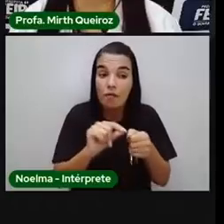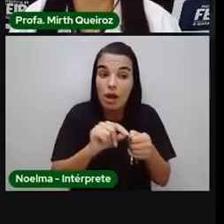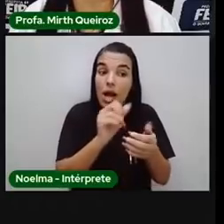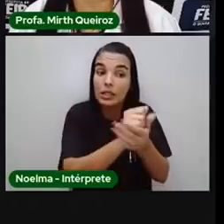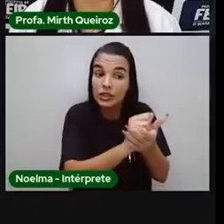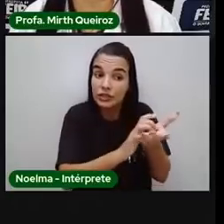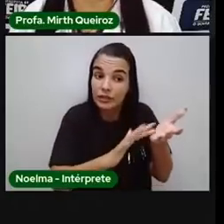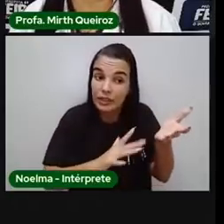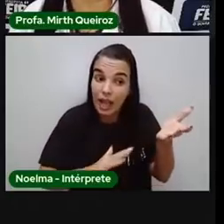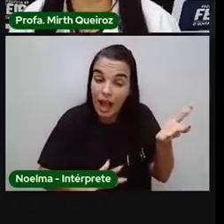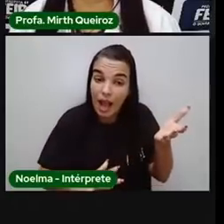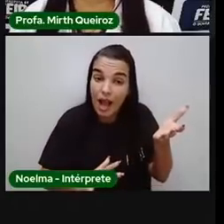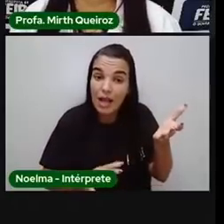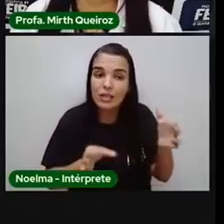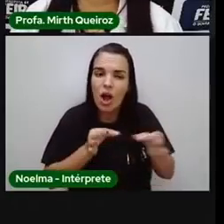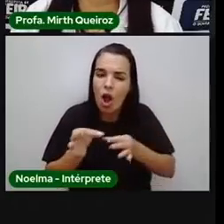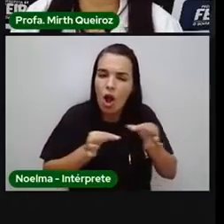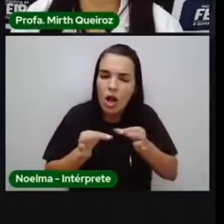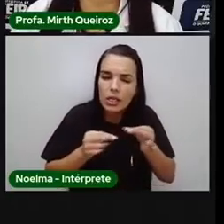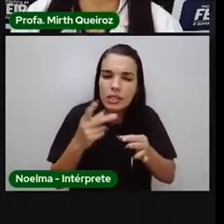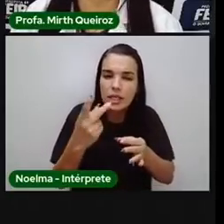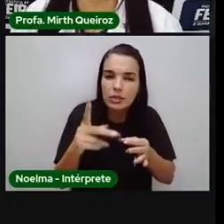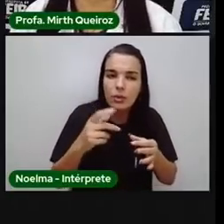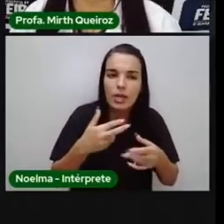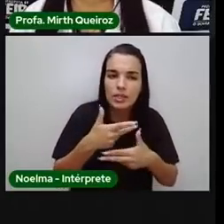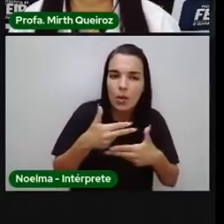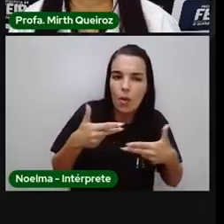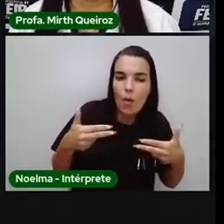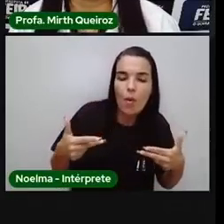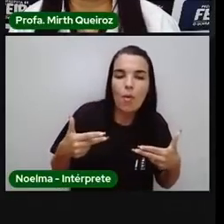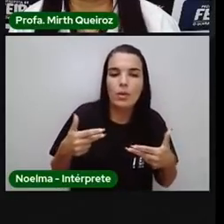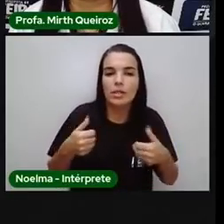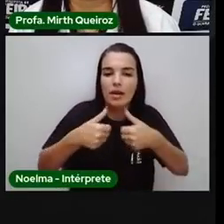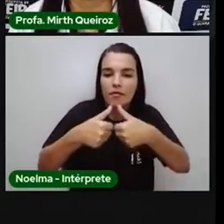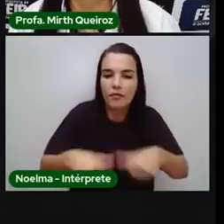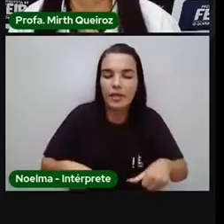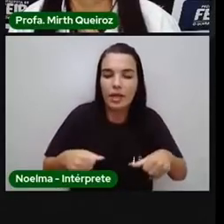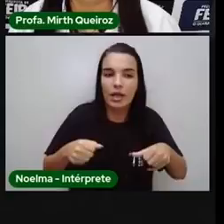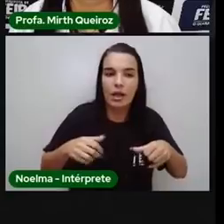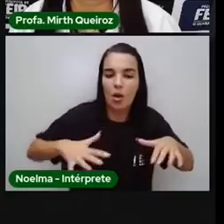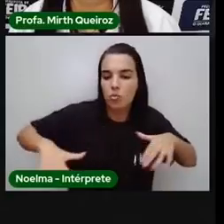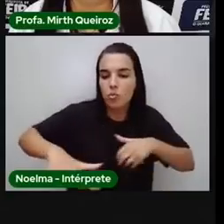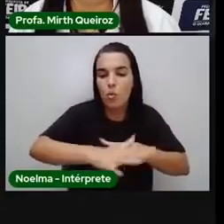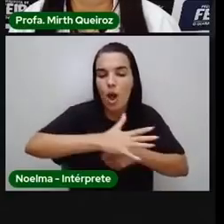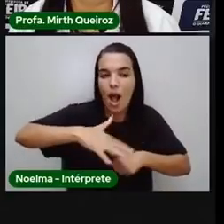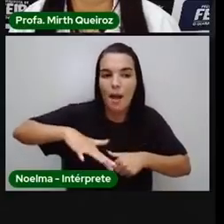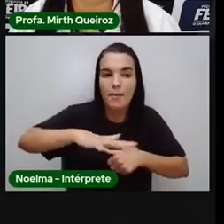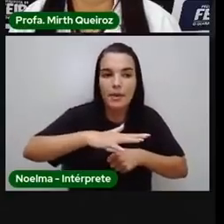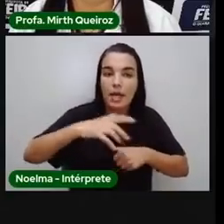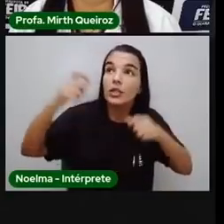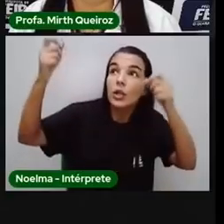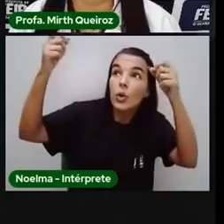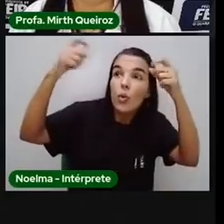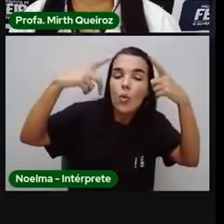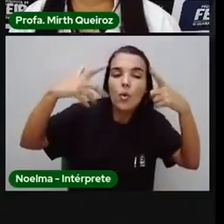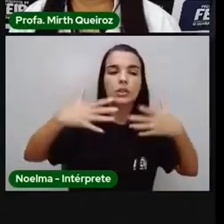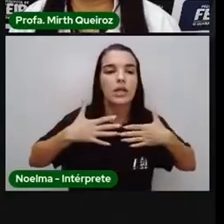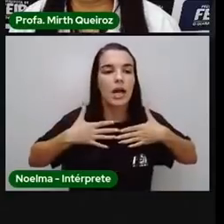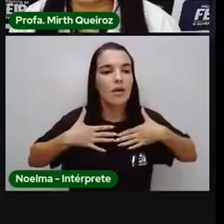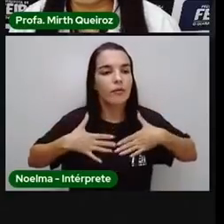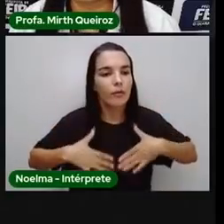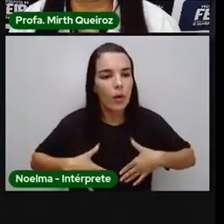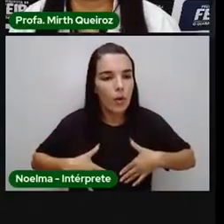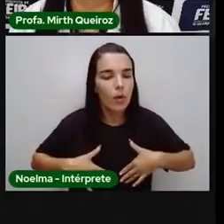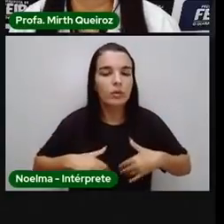direitinho aí, organizem o seu material, fiquem em um ambiente que dê a vocês maior